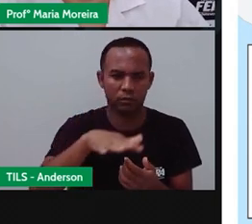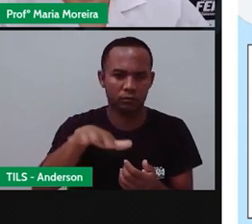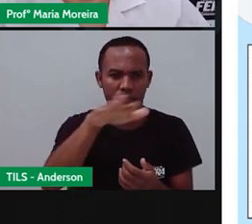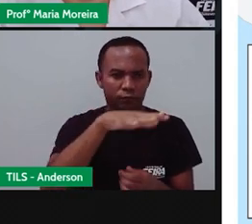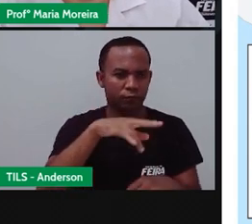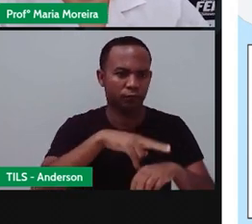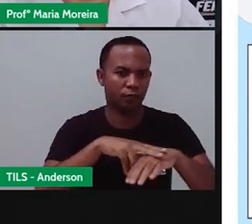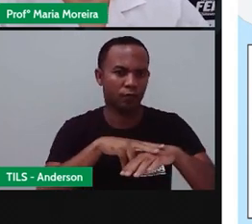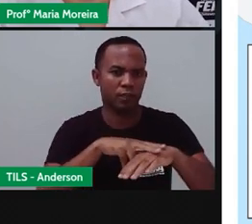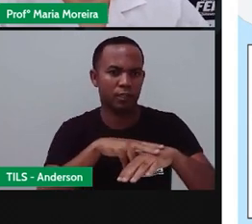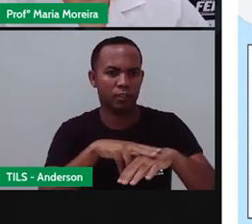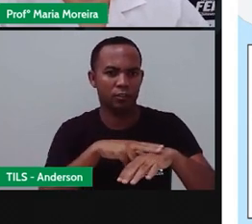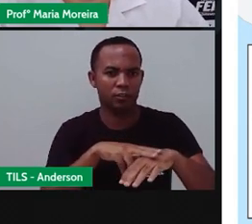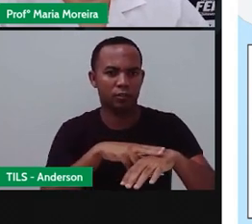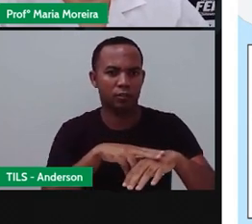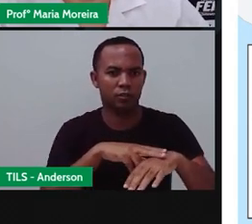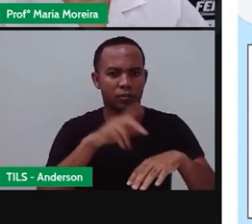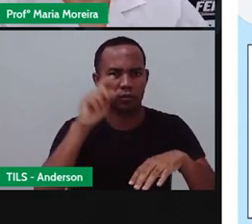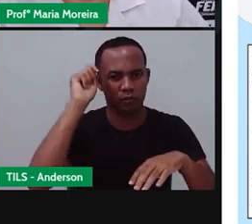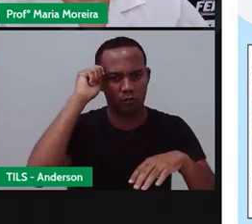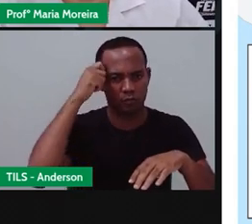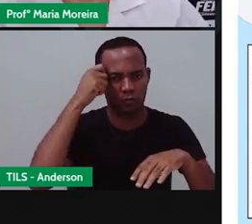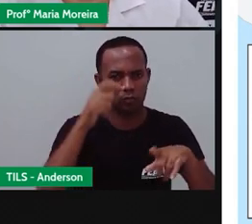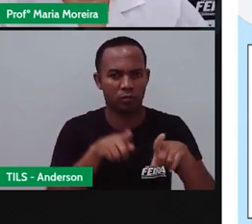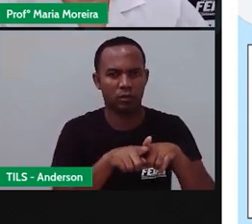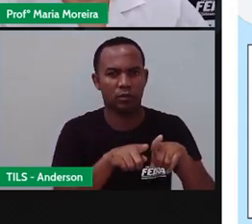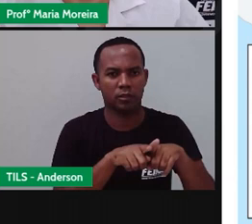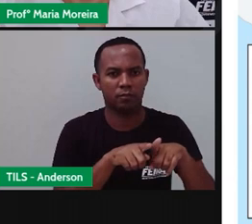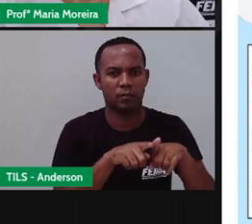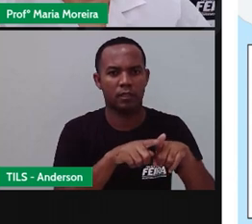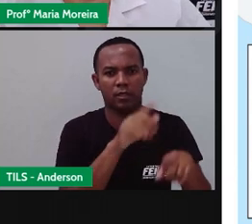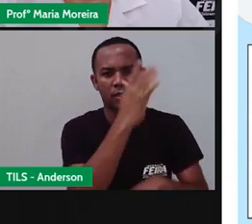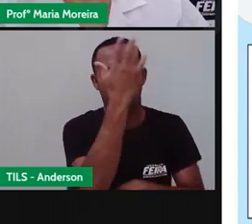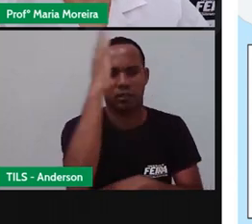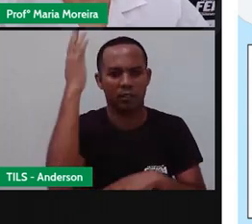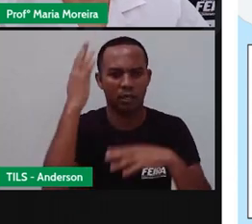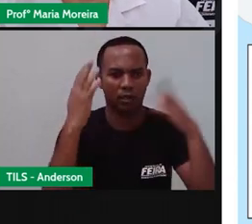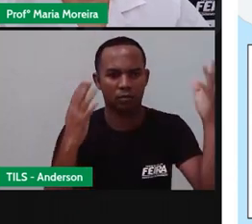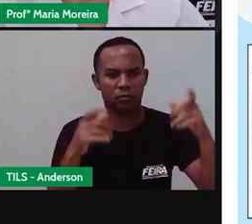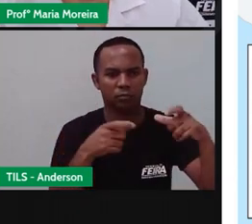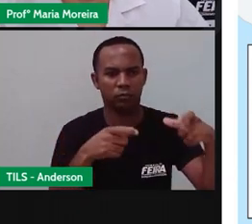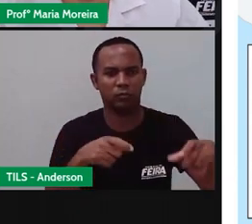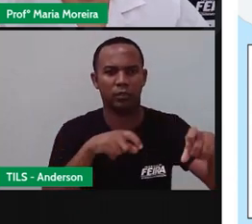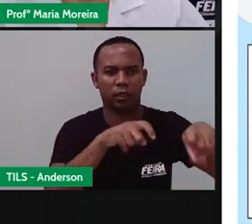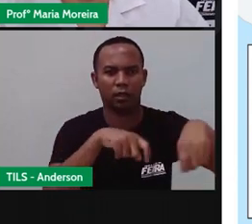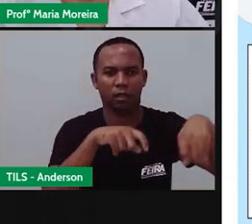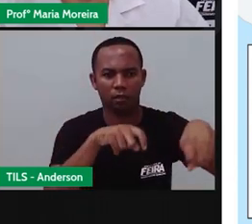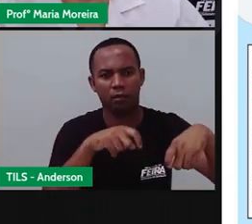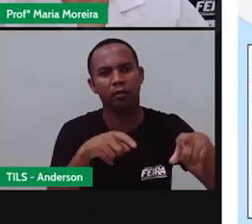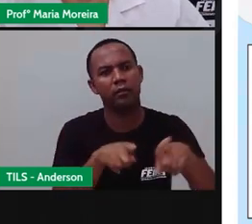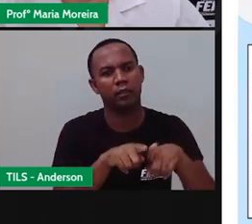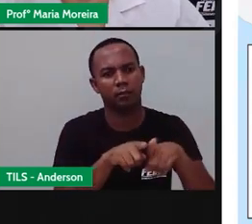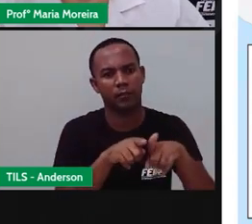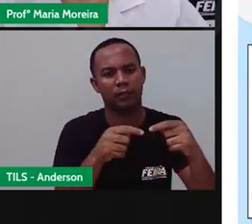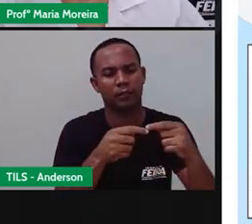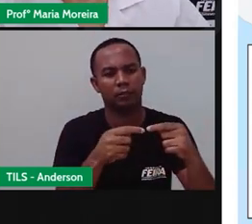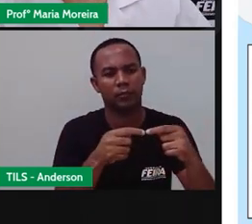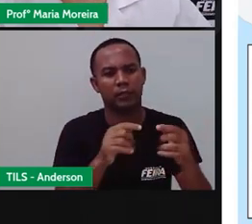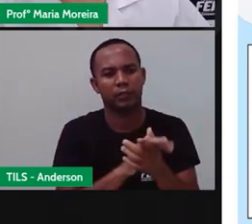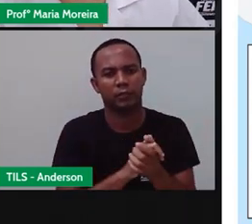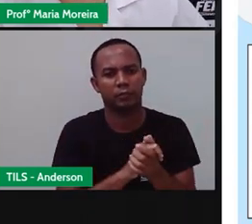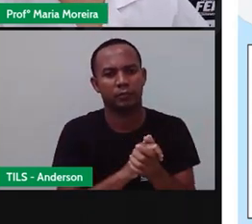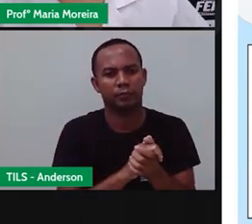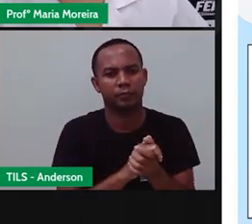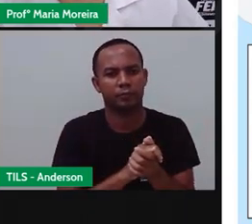em verde. O verde mais escuro. Ah, Cerrado. Essa parte aqui. Ah, Caatinga. Essa parte aqui. Certo?